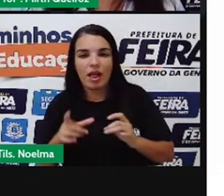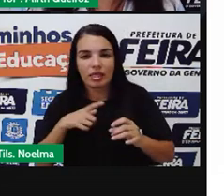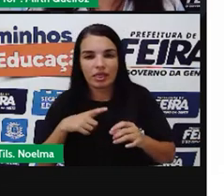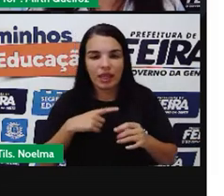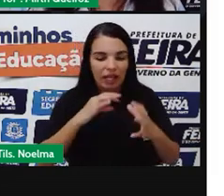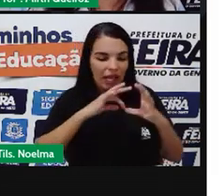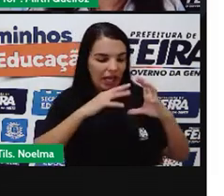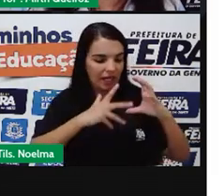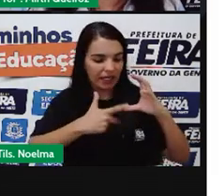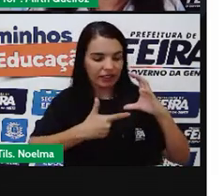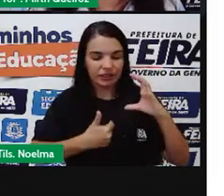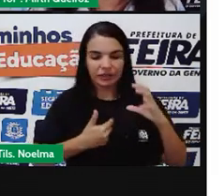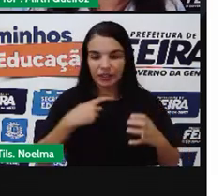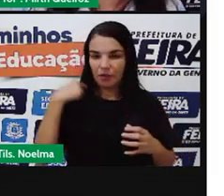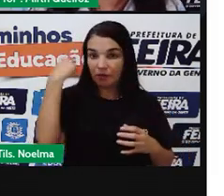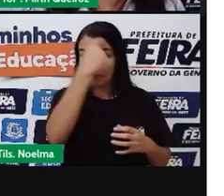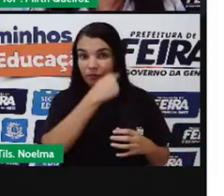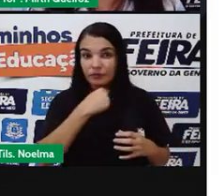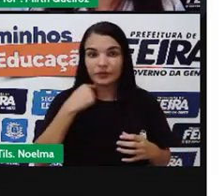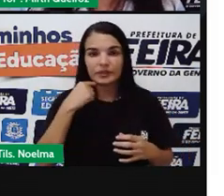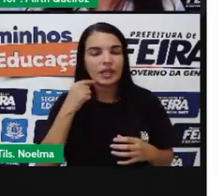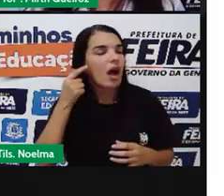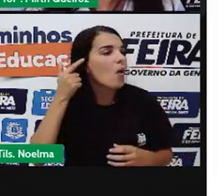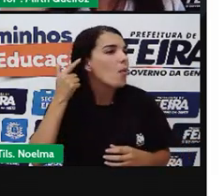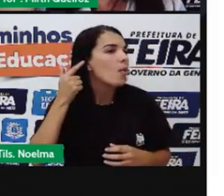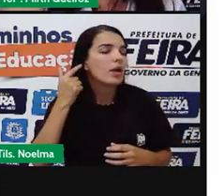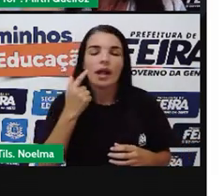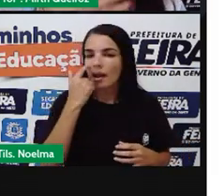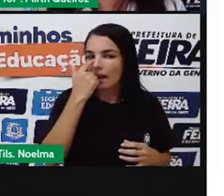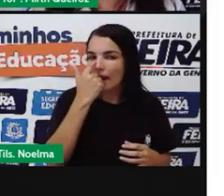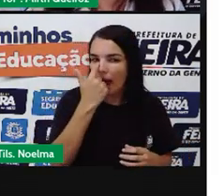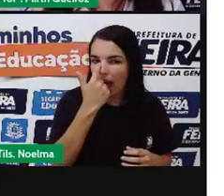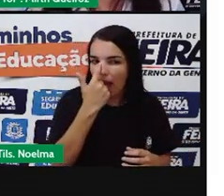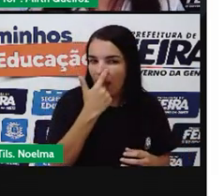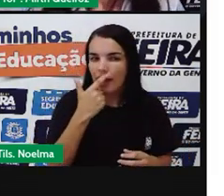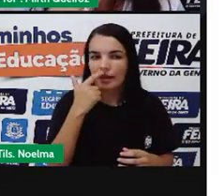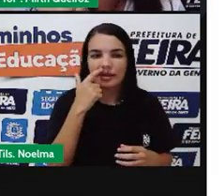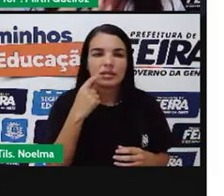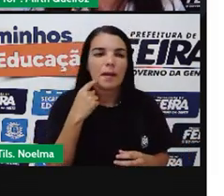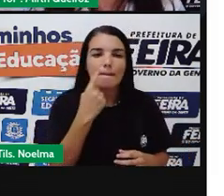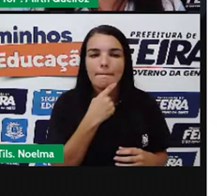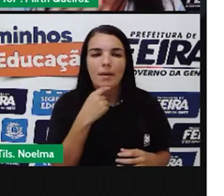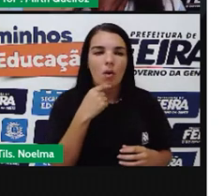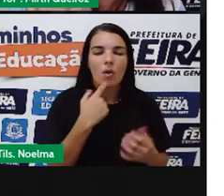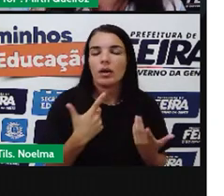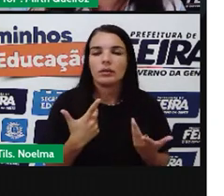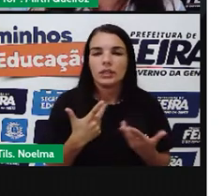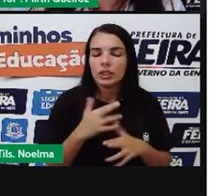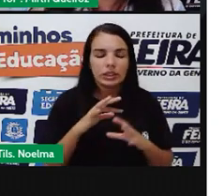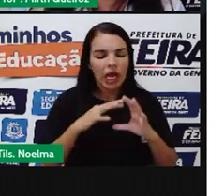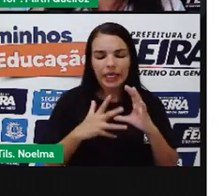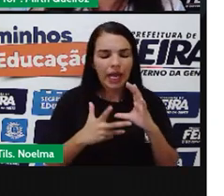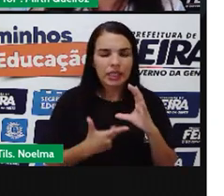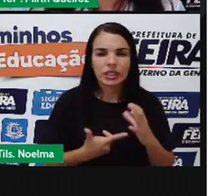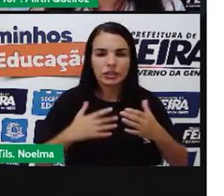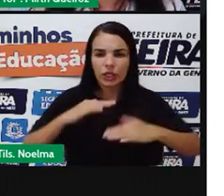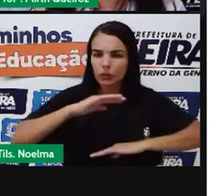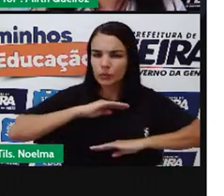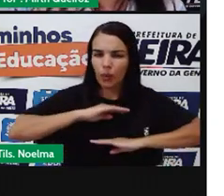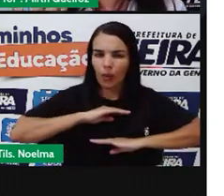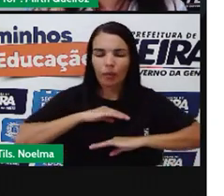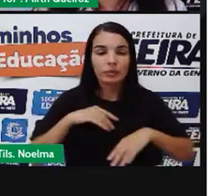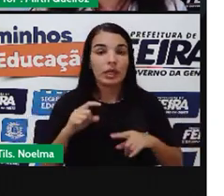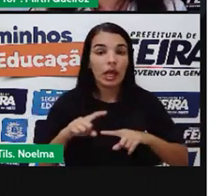de pele Tipo de nariz Tipo de orelha A própria parte da gente A nossa boca As características físicas